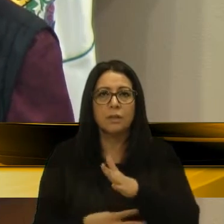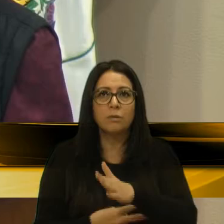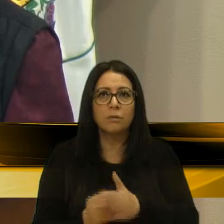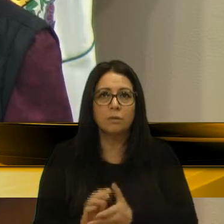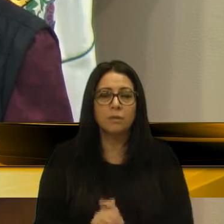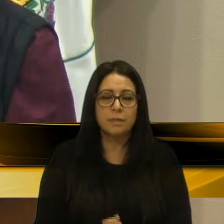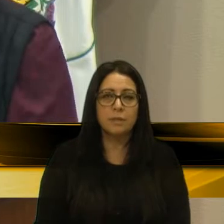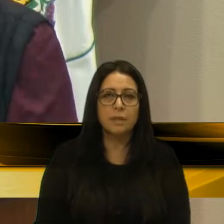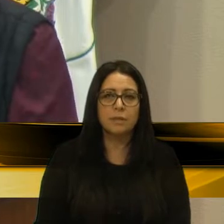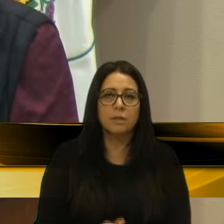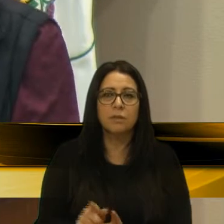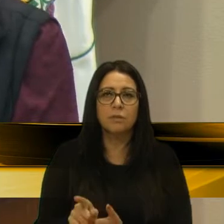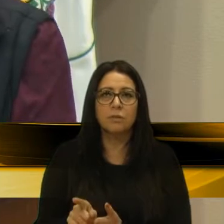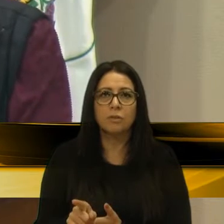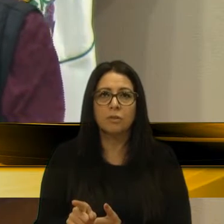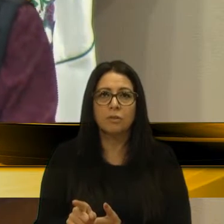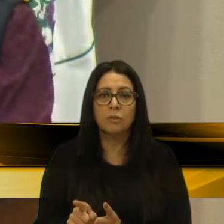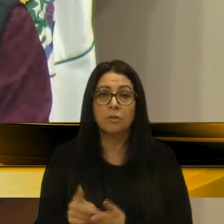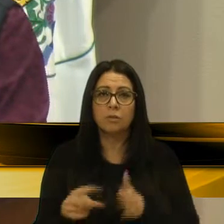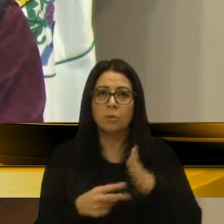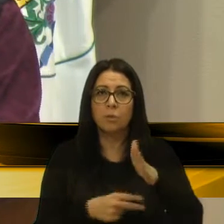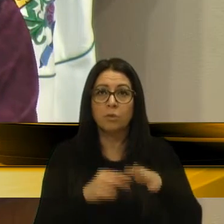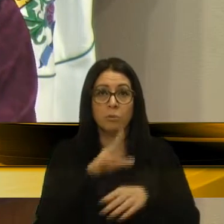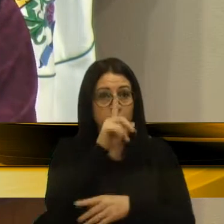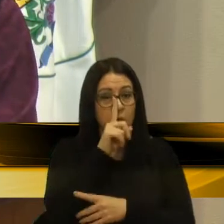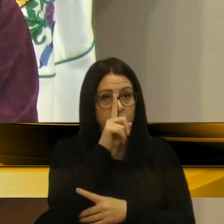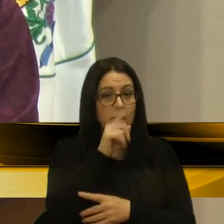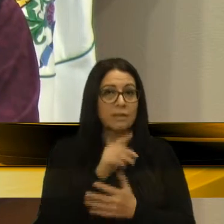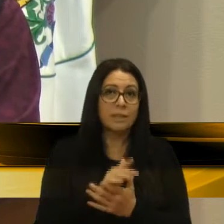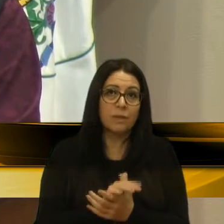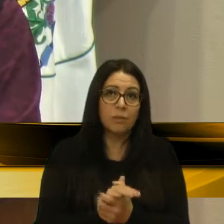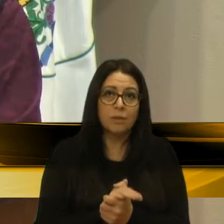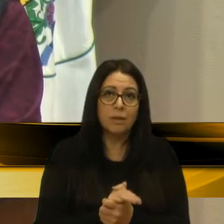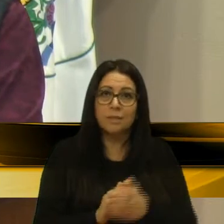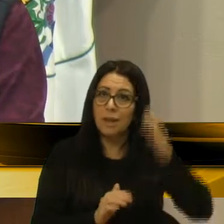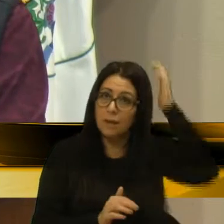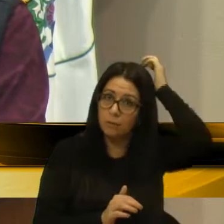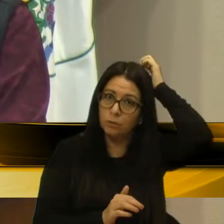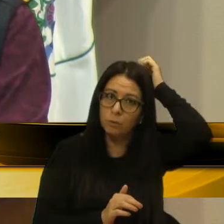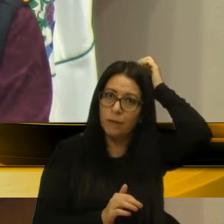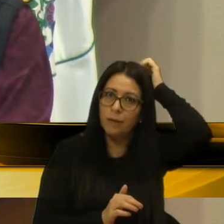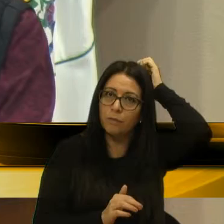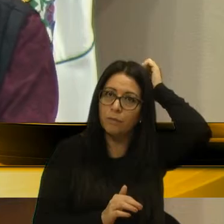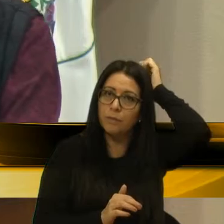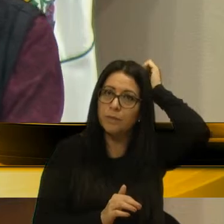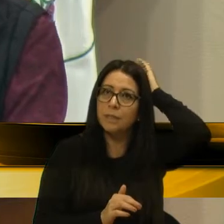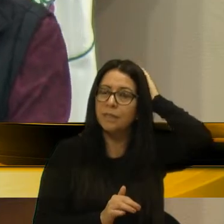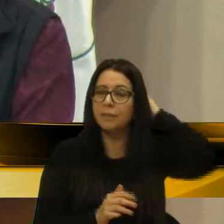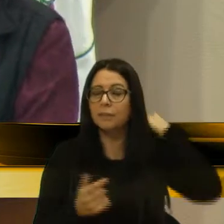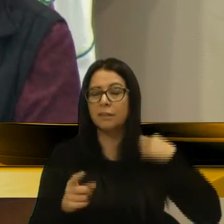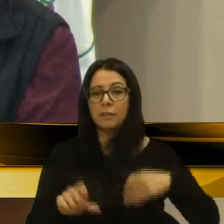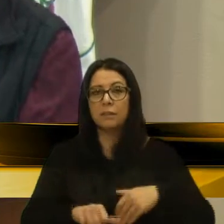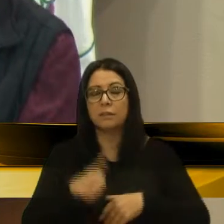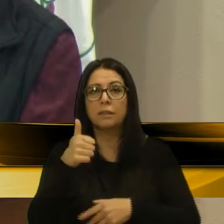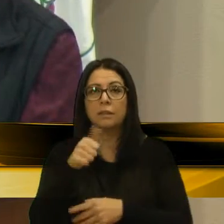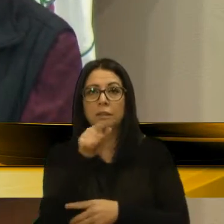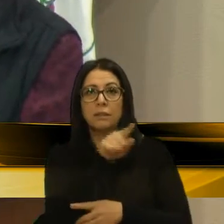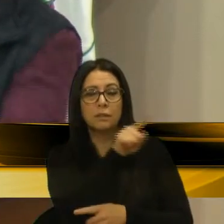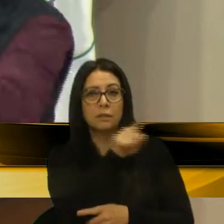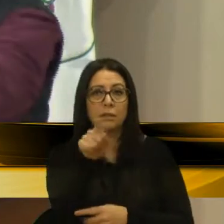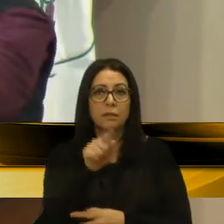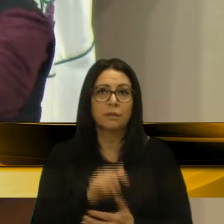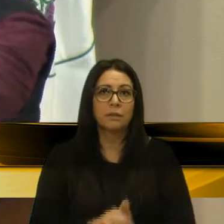muito perigosa, uma ponte muito perigosa, temos duas, a primeira, é essa daqui,